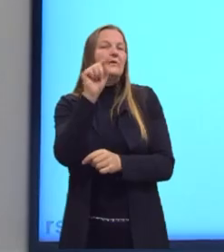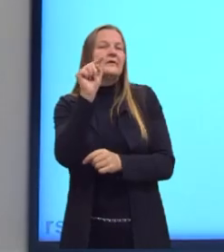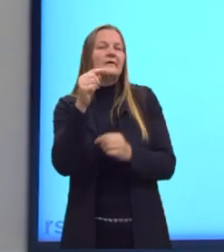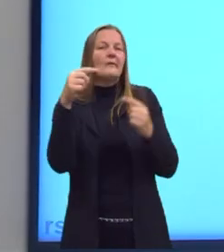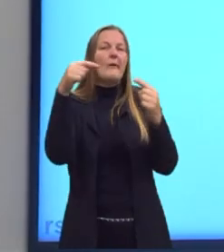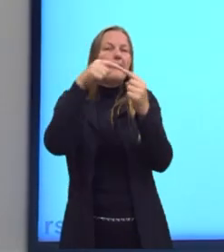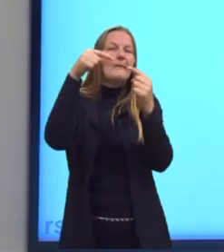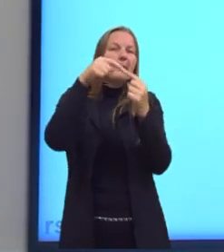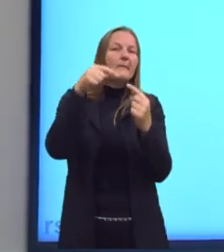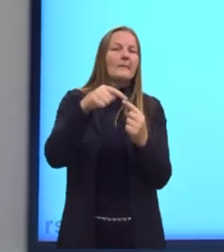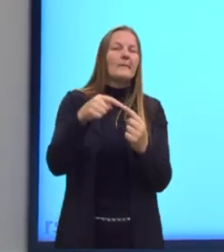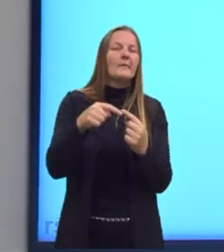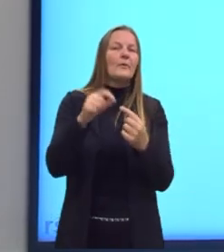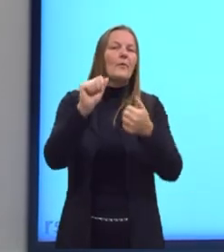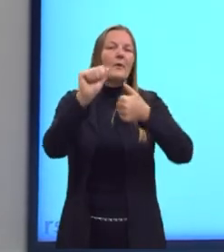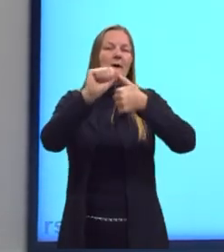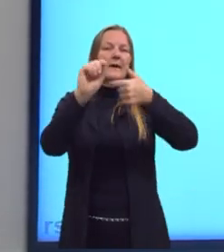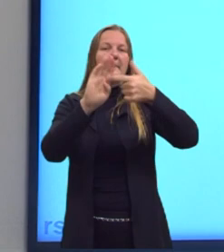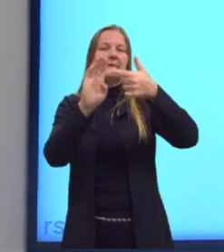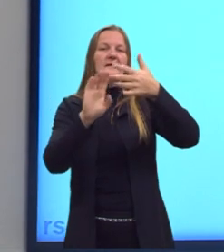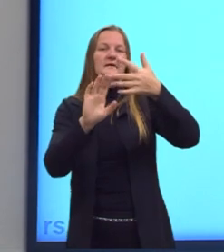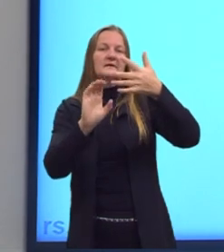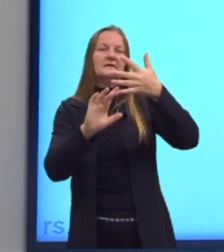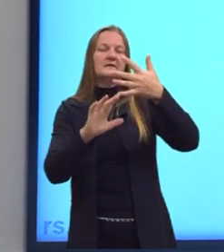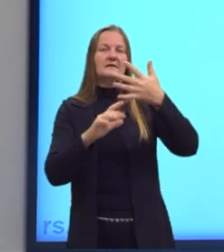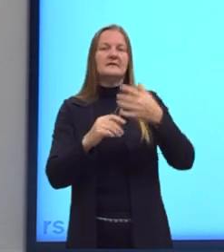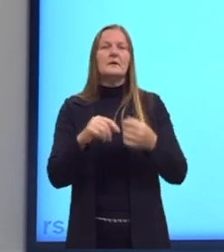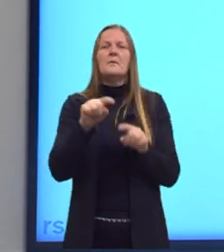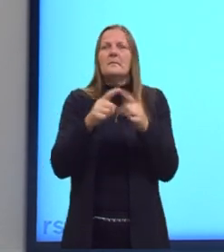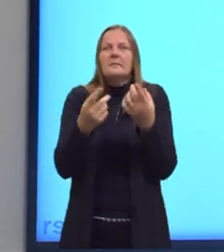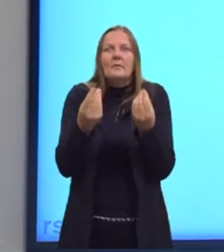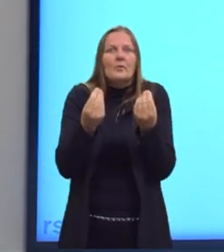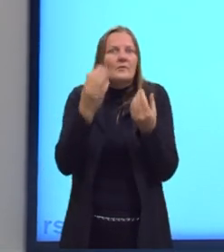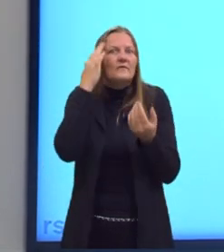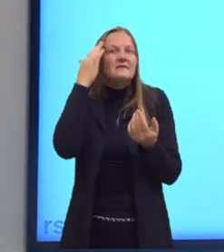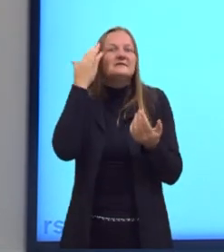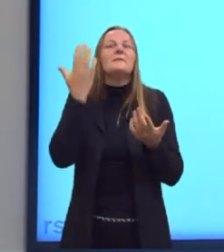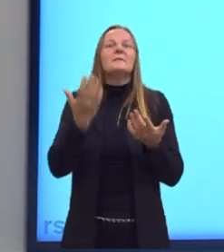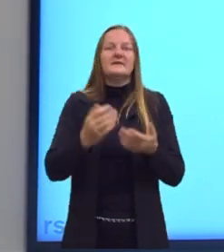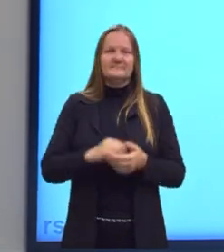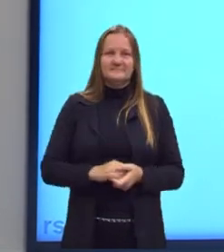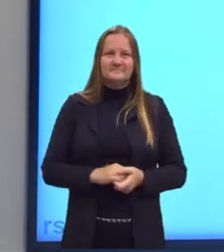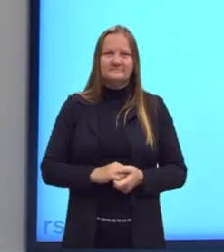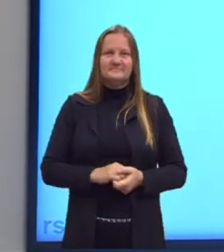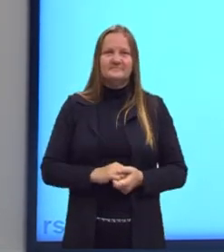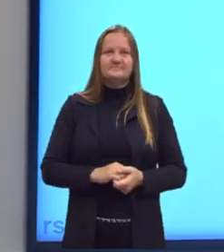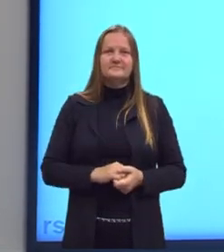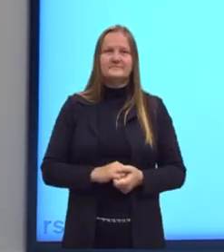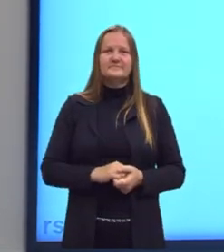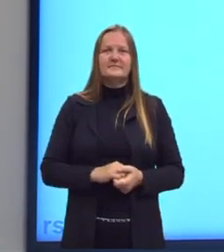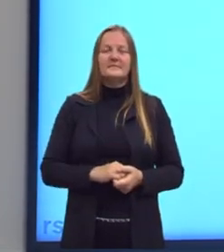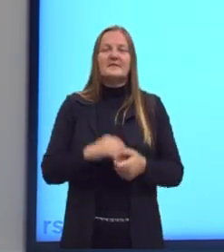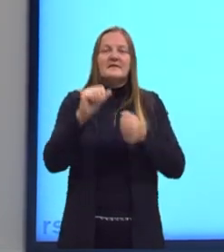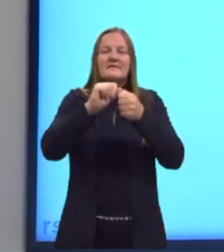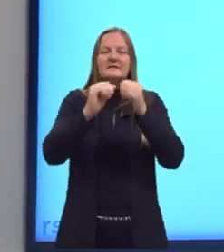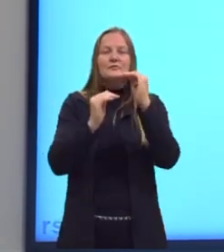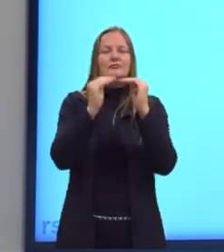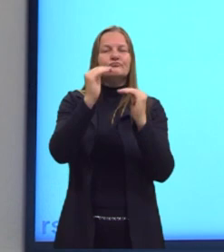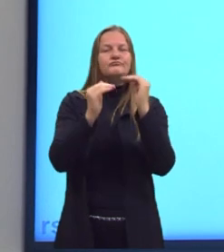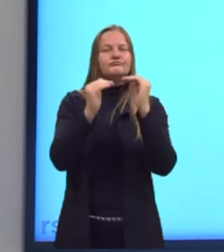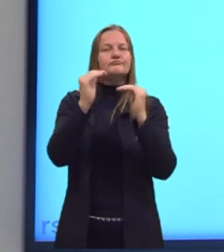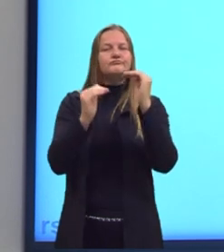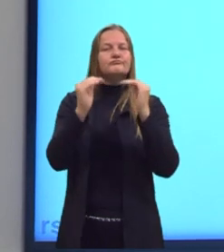e aí pede qual composto é formado. Mas, professora, como que você vê qual composto é formado? Gente, fazendo balanceamento.